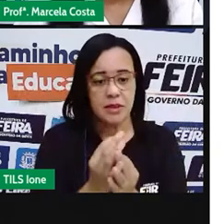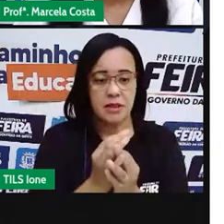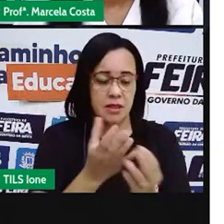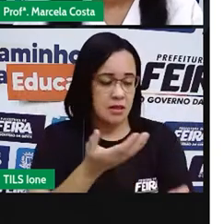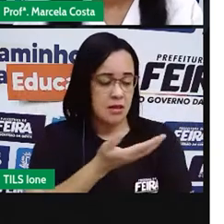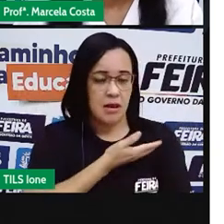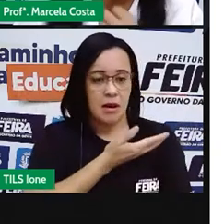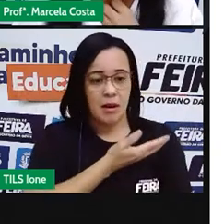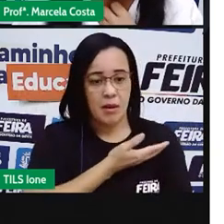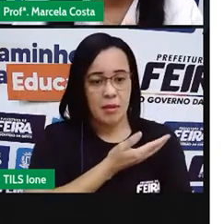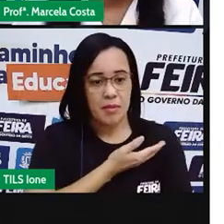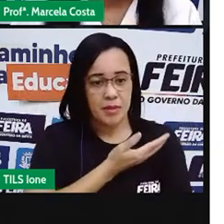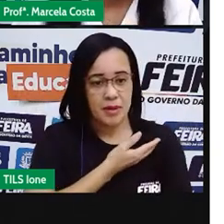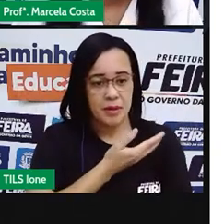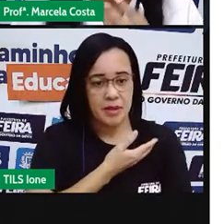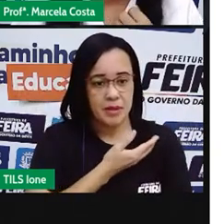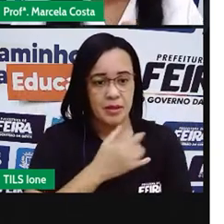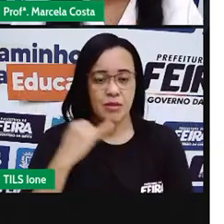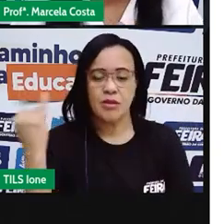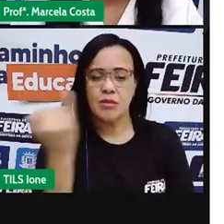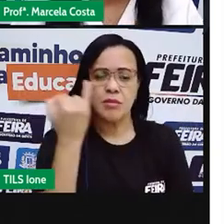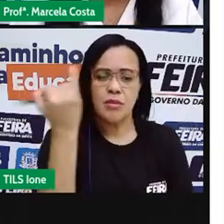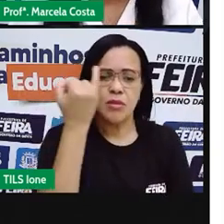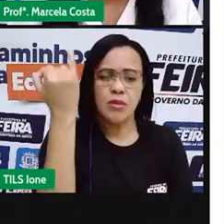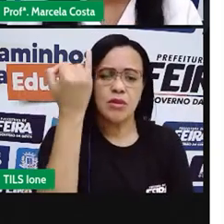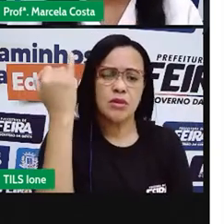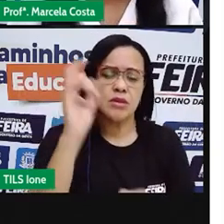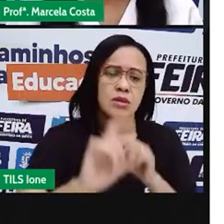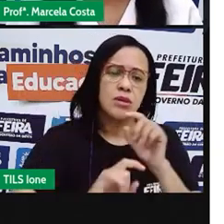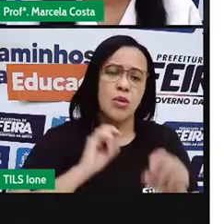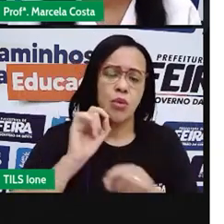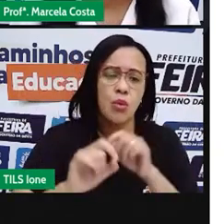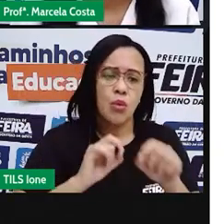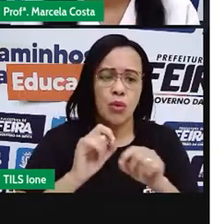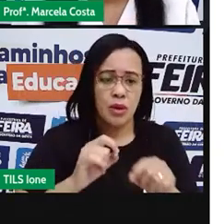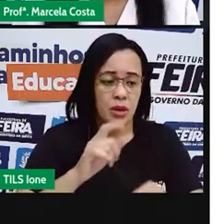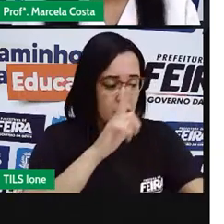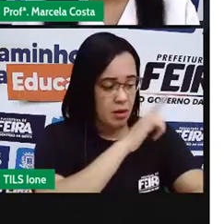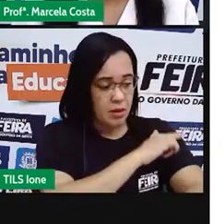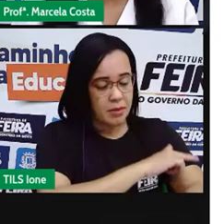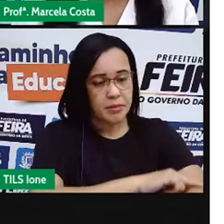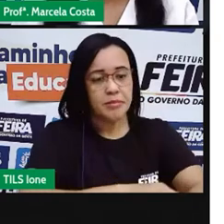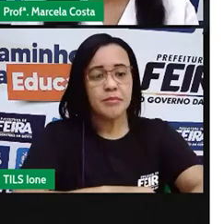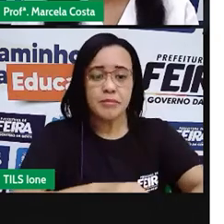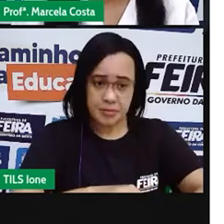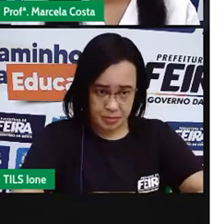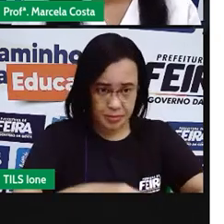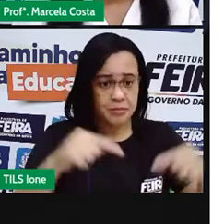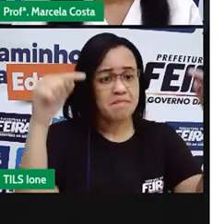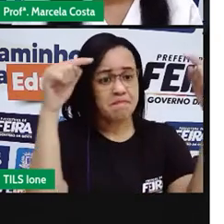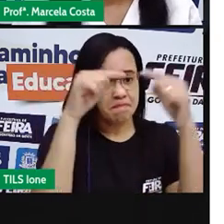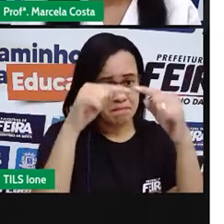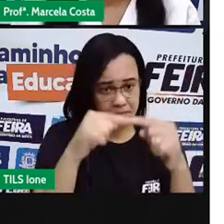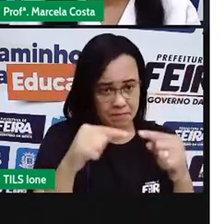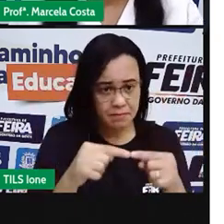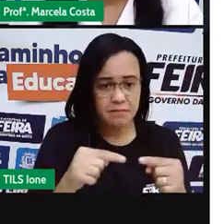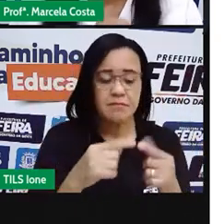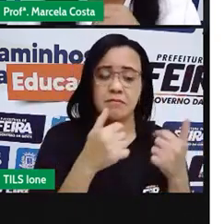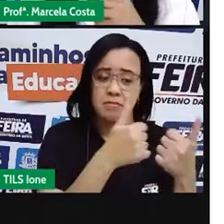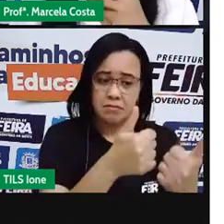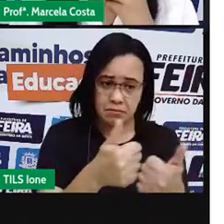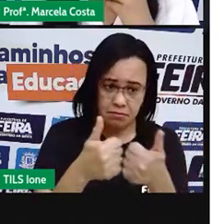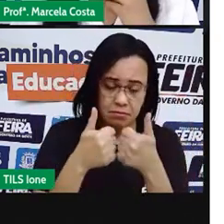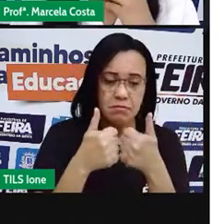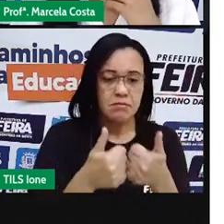É importante que a demonstre a educação que a gente recebe aí dos responsáveis. Então,